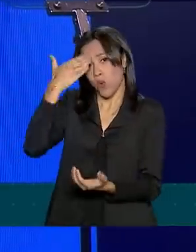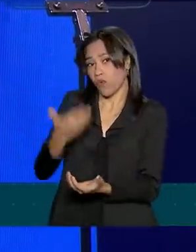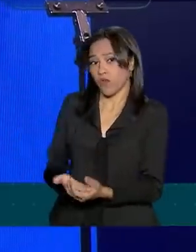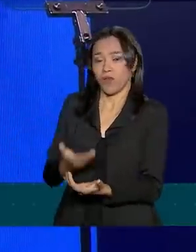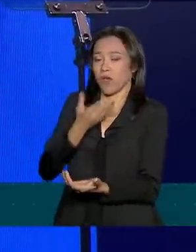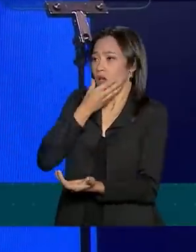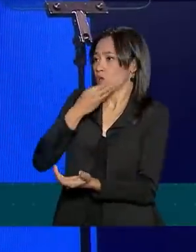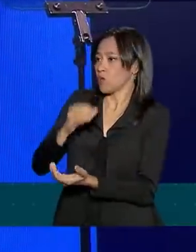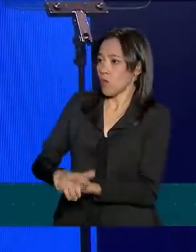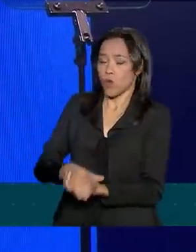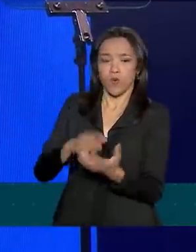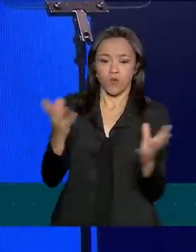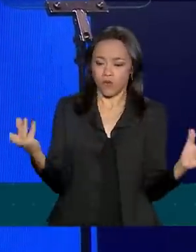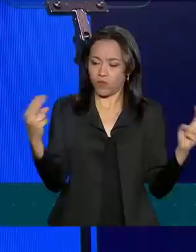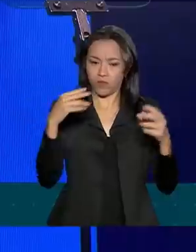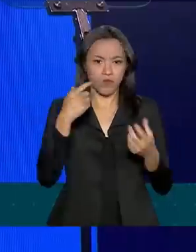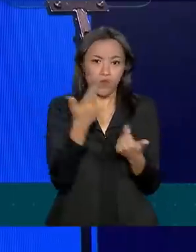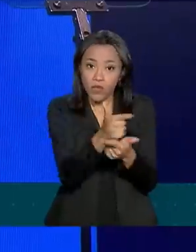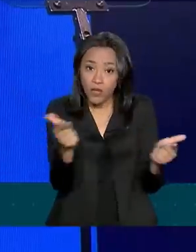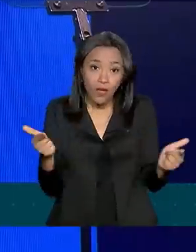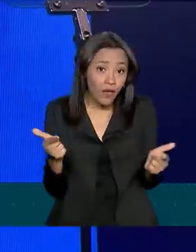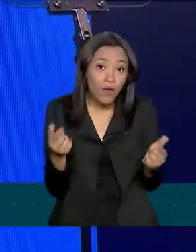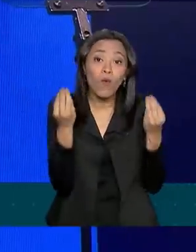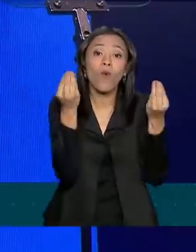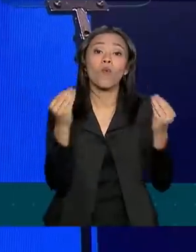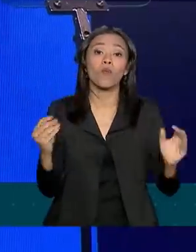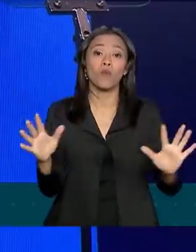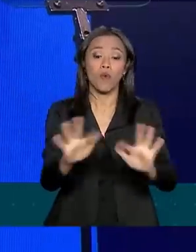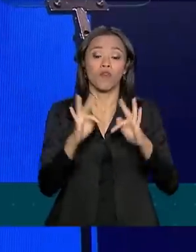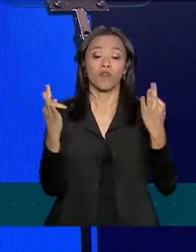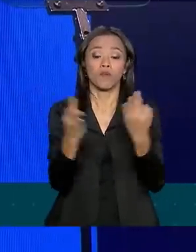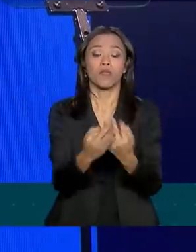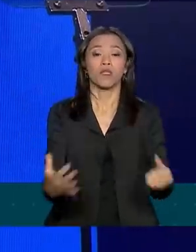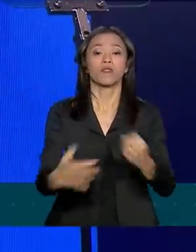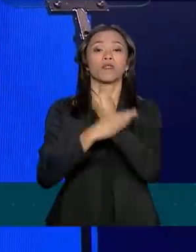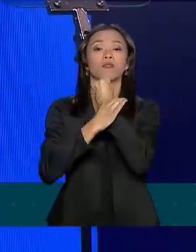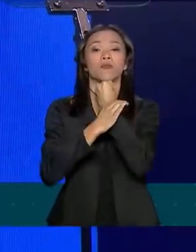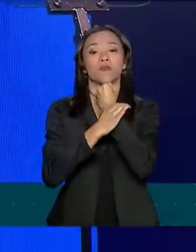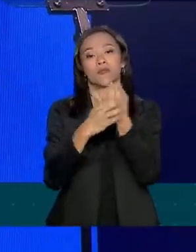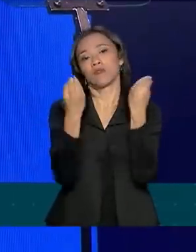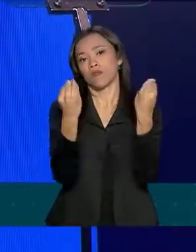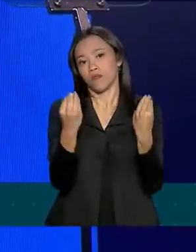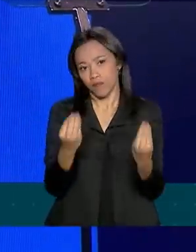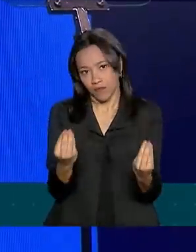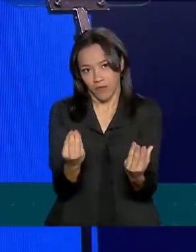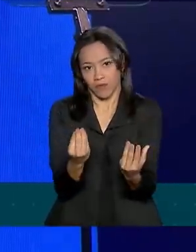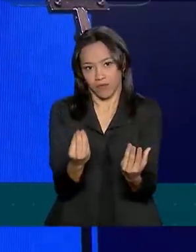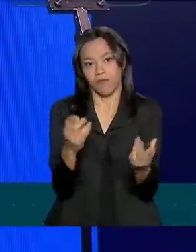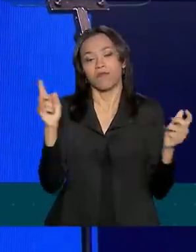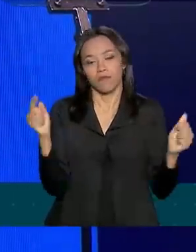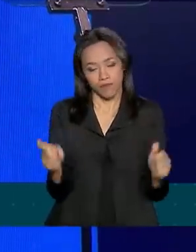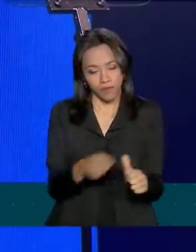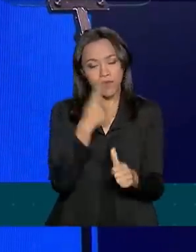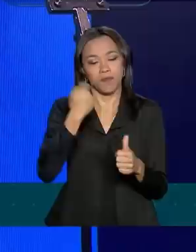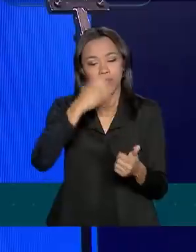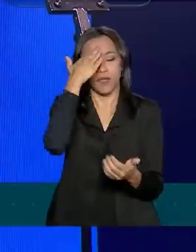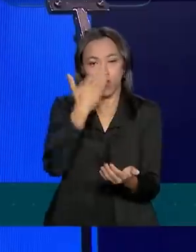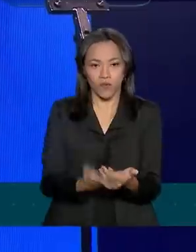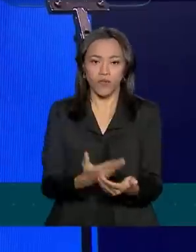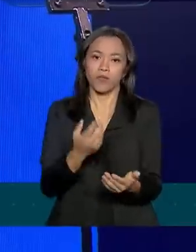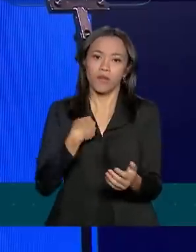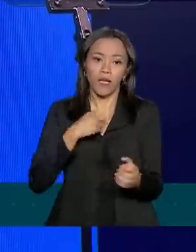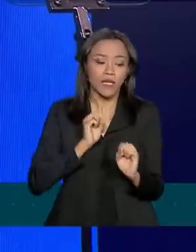você não tem como ter um lar sólido que transmita a verdadeira educação